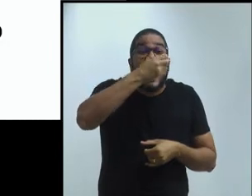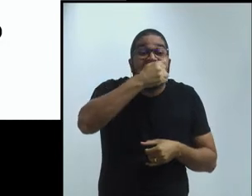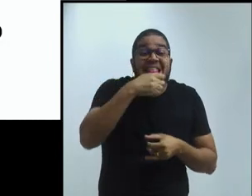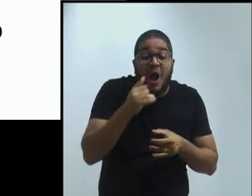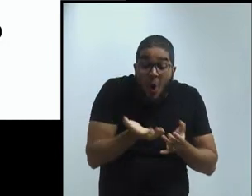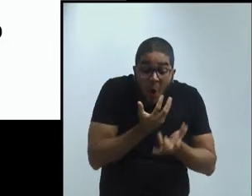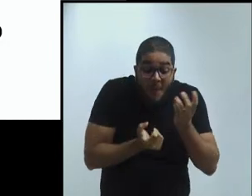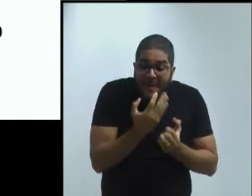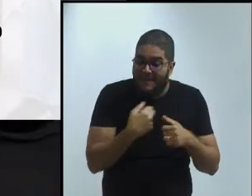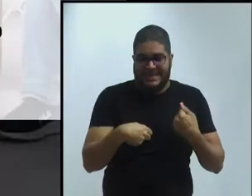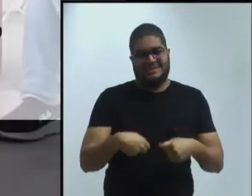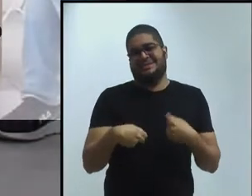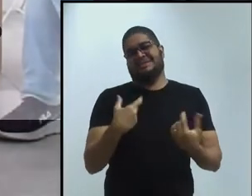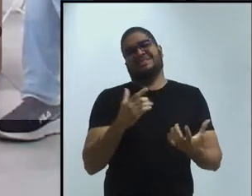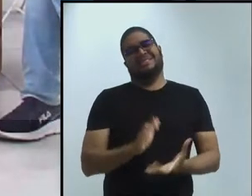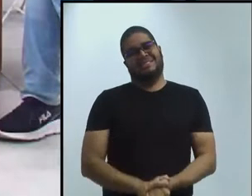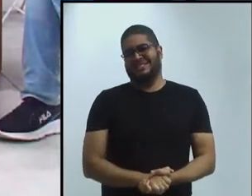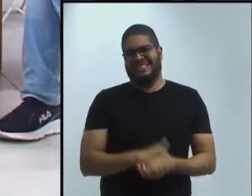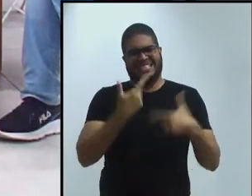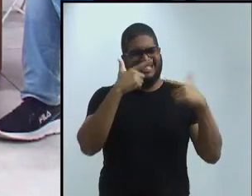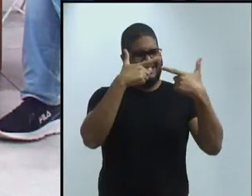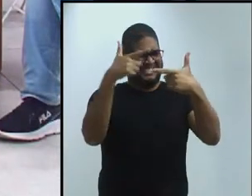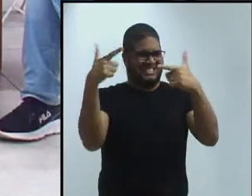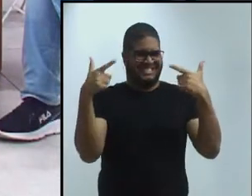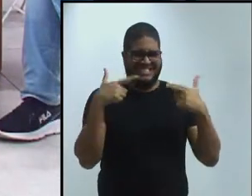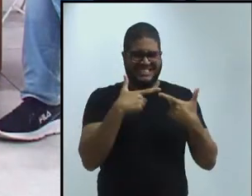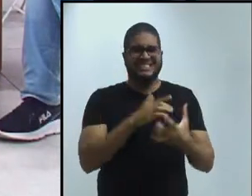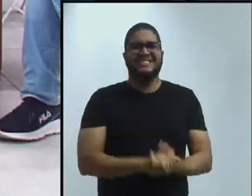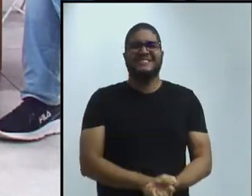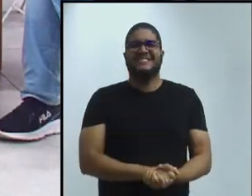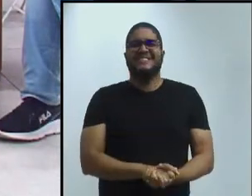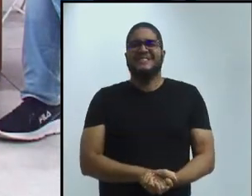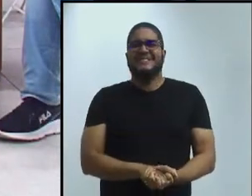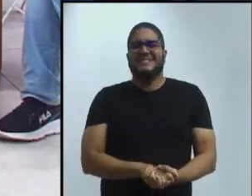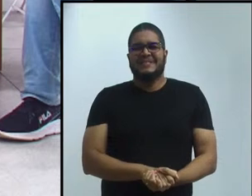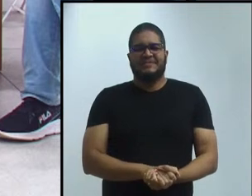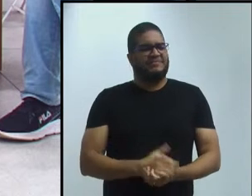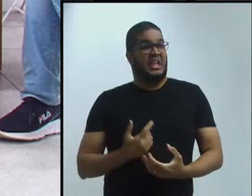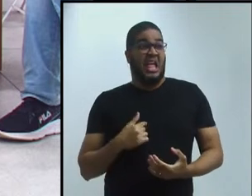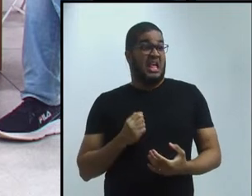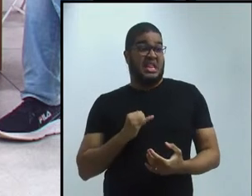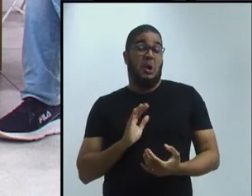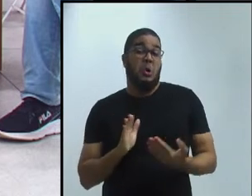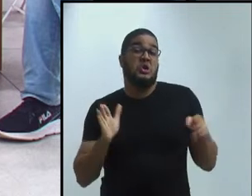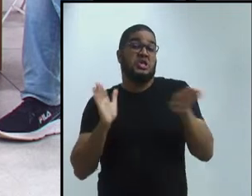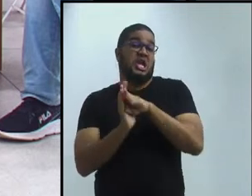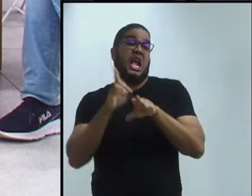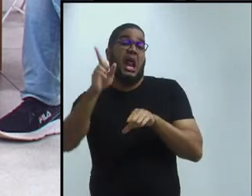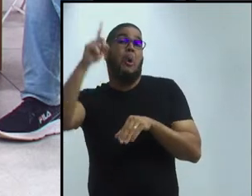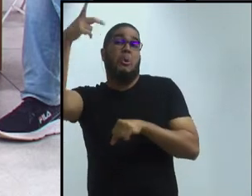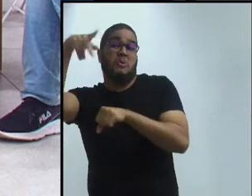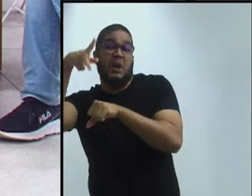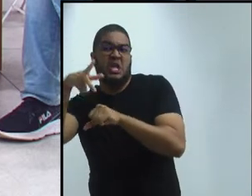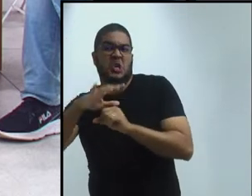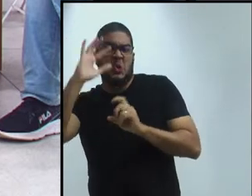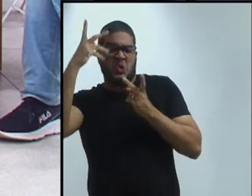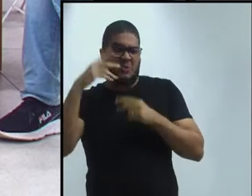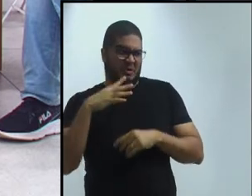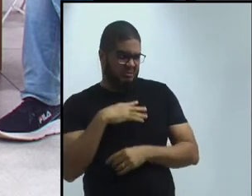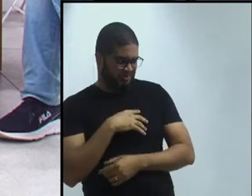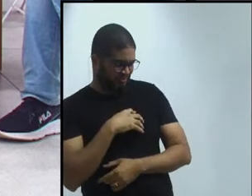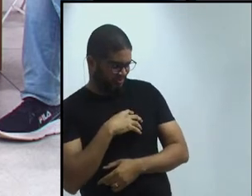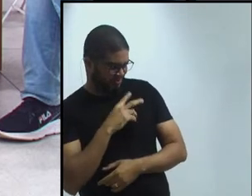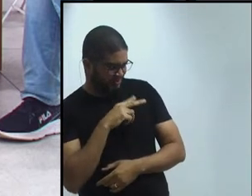sem açaí, eu não vivo, eu vou chegar lá, todo mundo vai me julgar, vai me